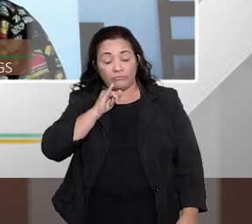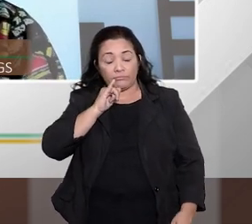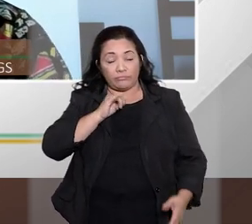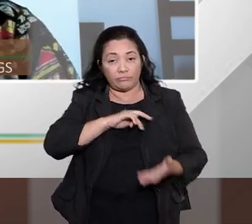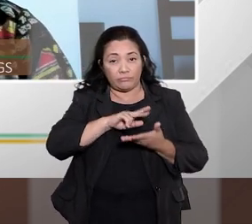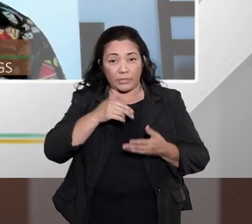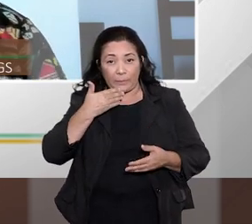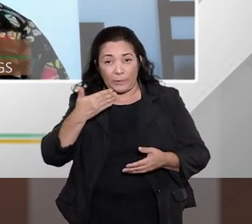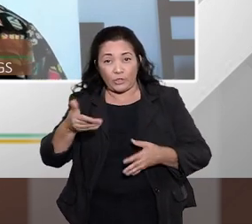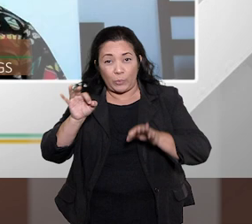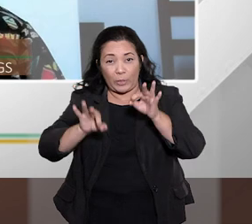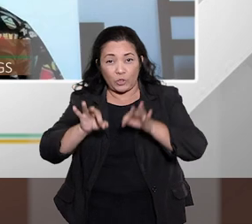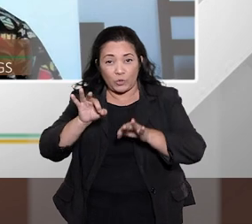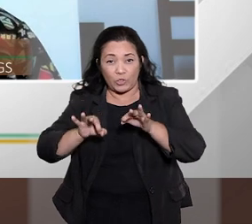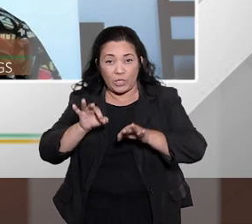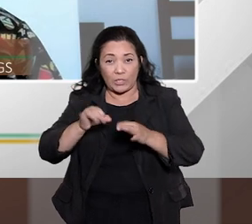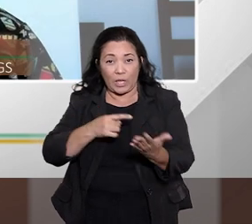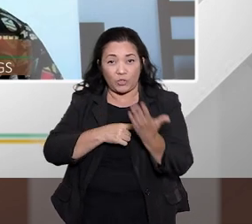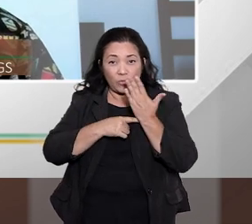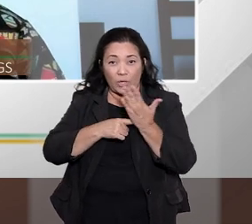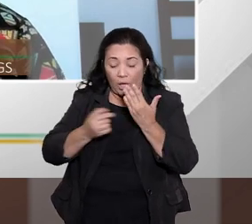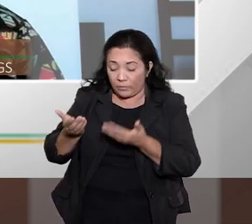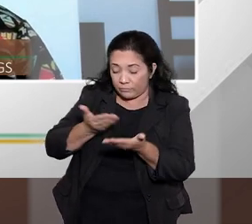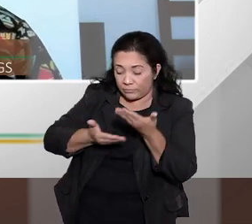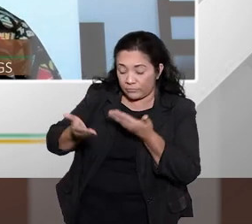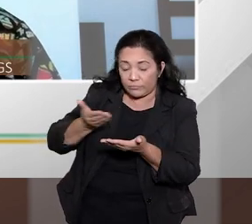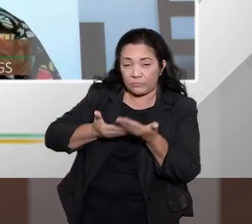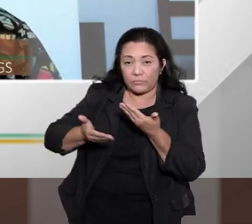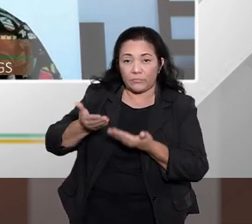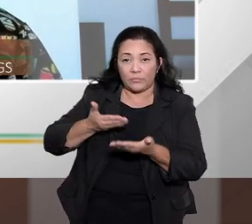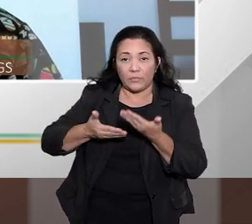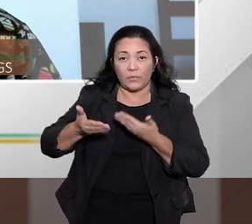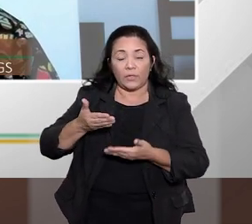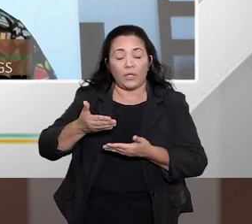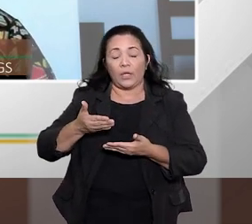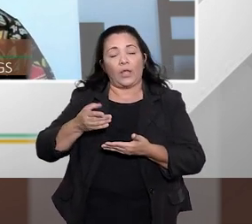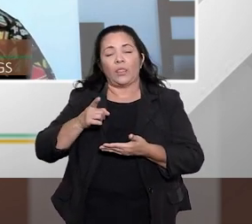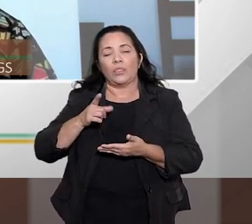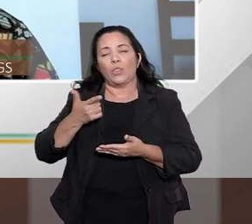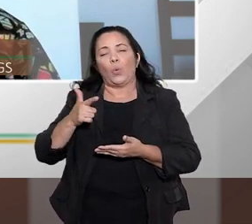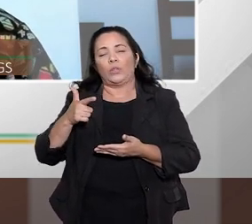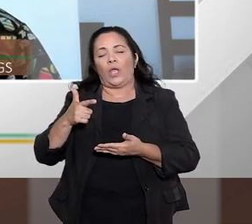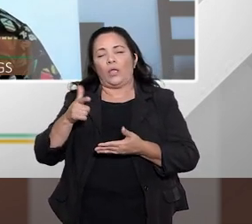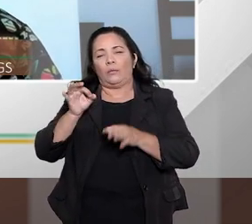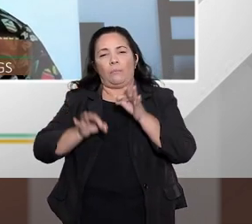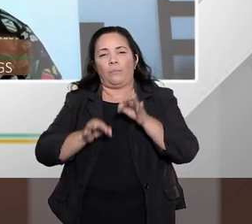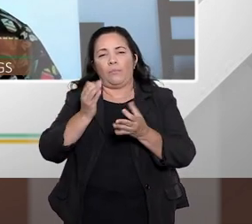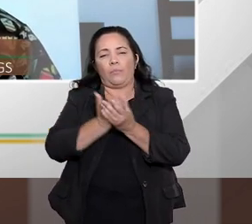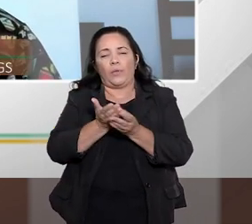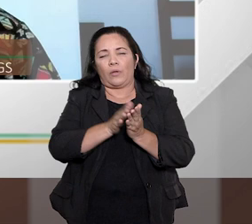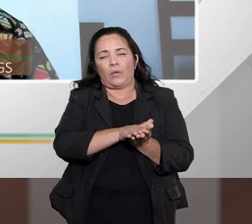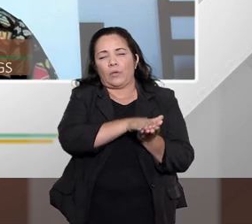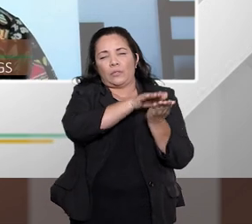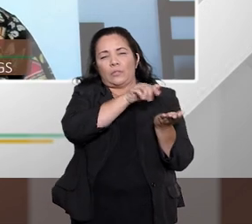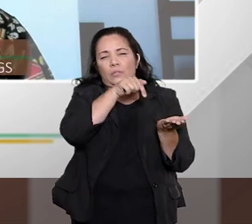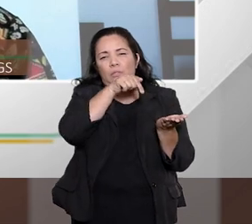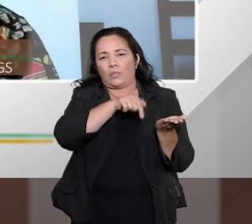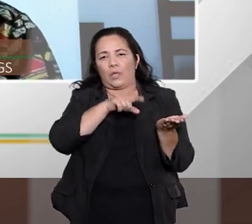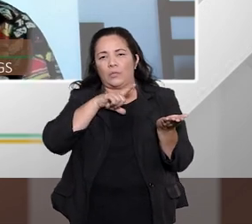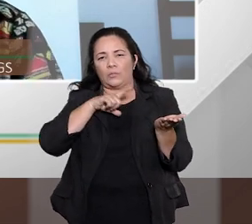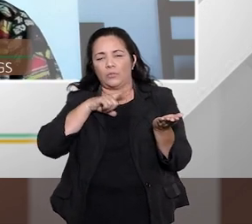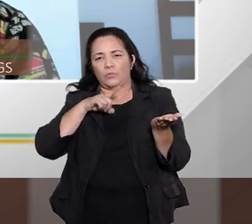conciliação não se encontra casos dos chamados consumidores superendividados